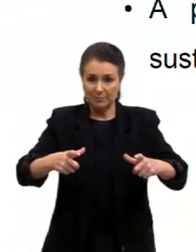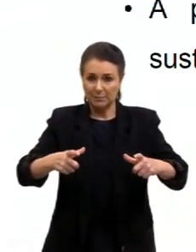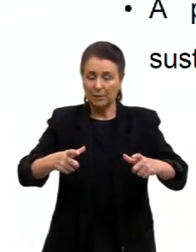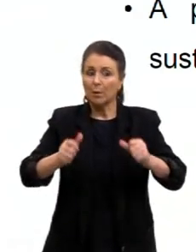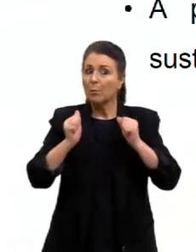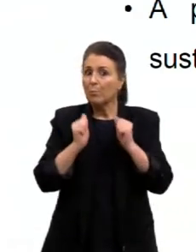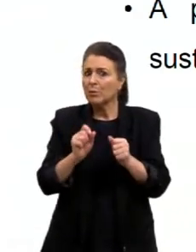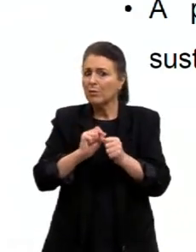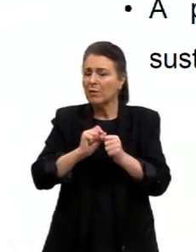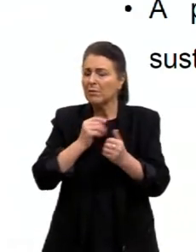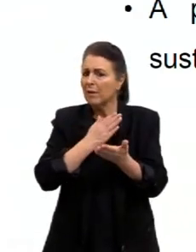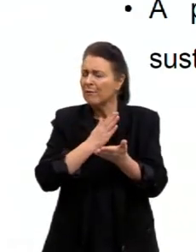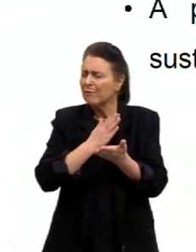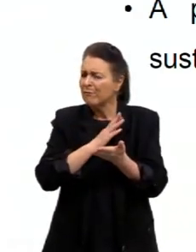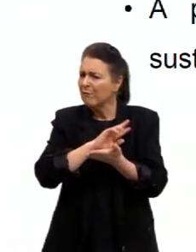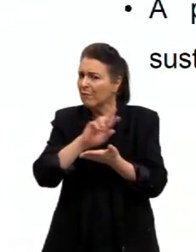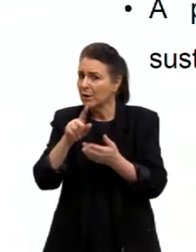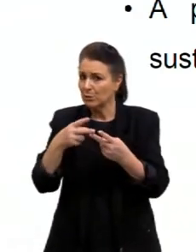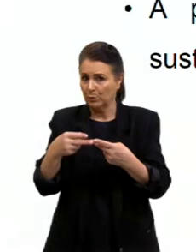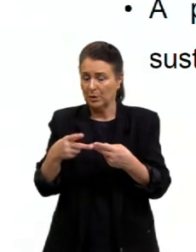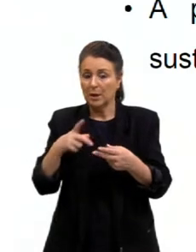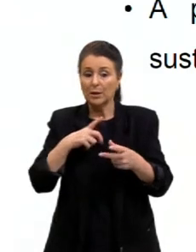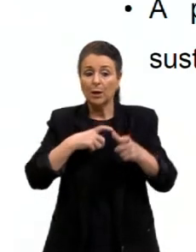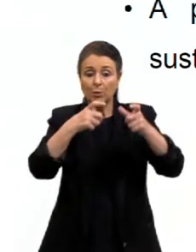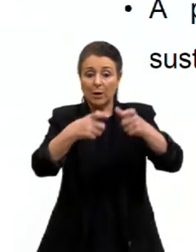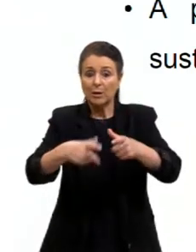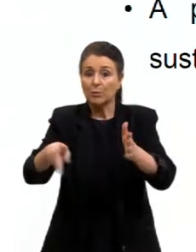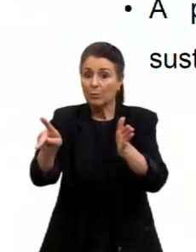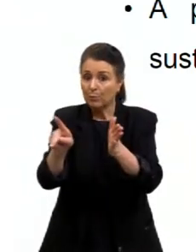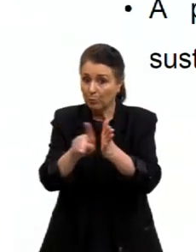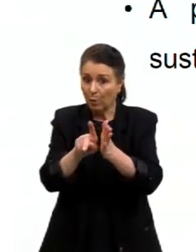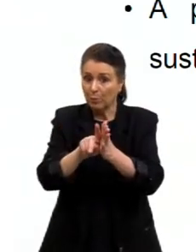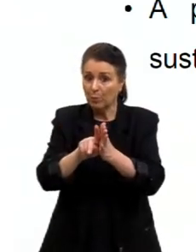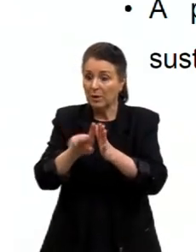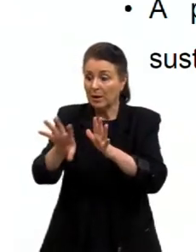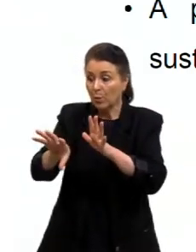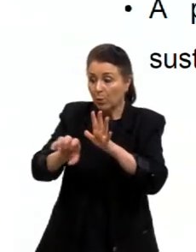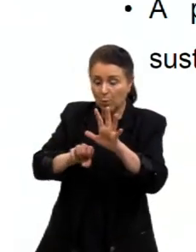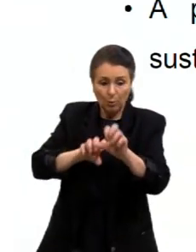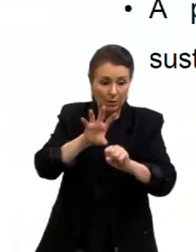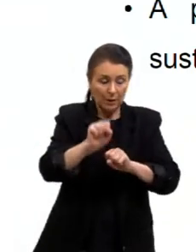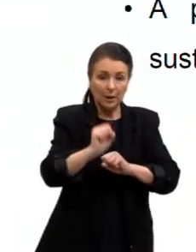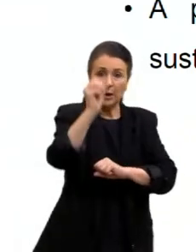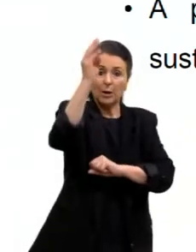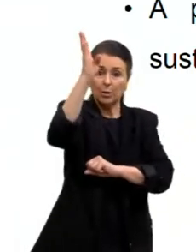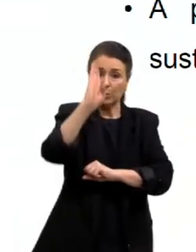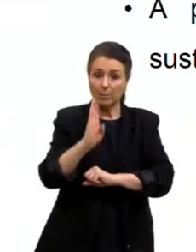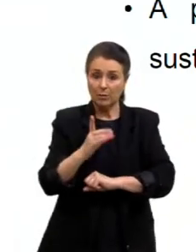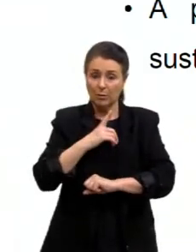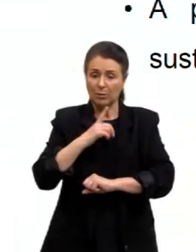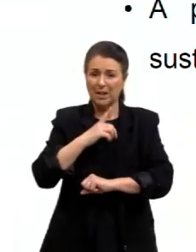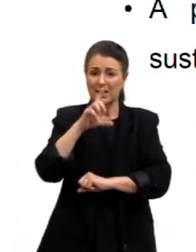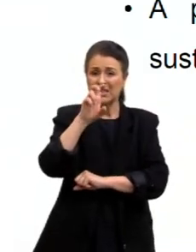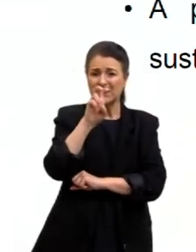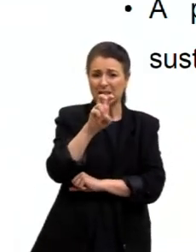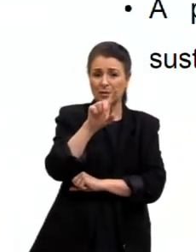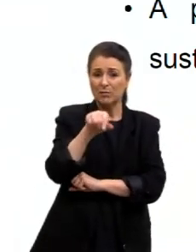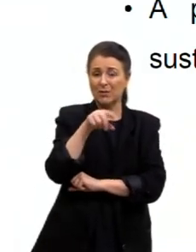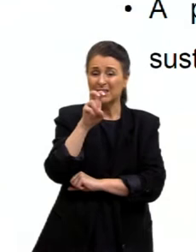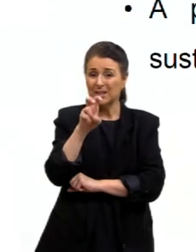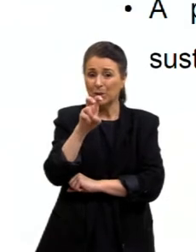ser feitas, existem pontos de coleta para isso, mas só para vocês terem noção, no Brasil, são produzidos cerca de 5,5